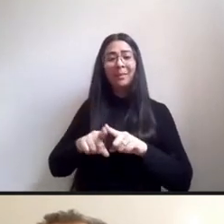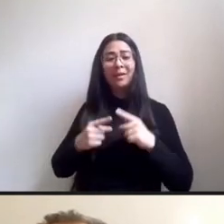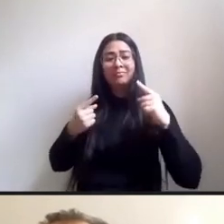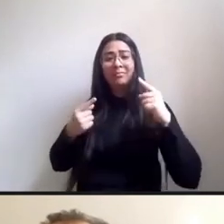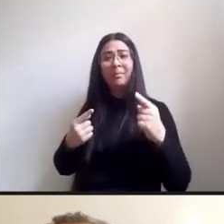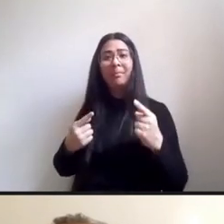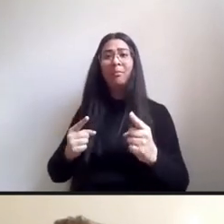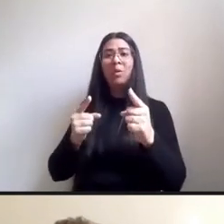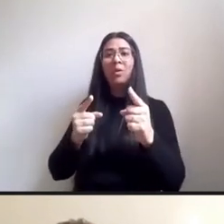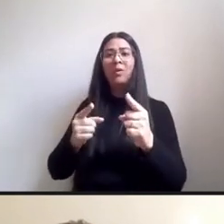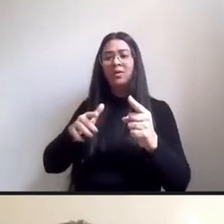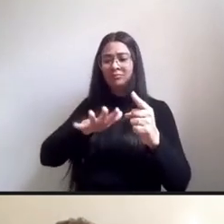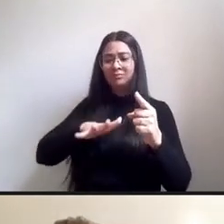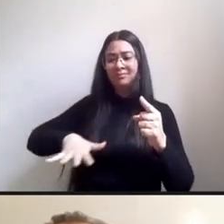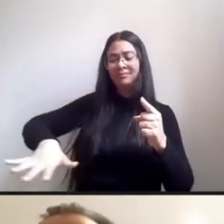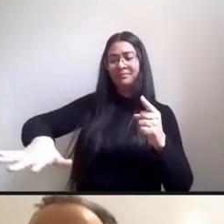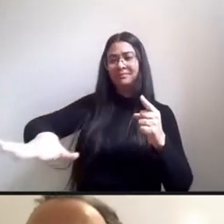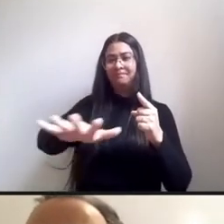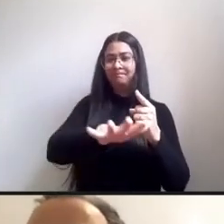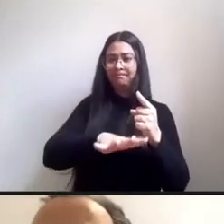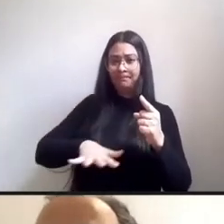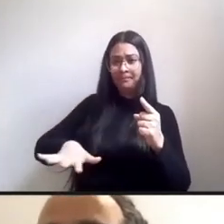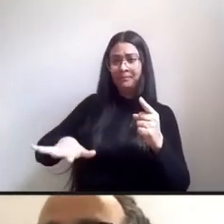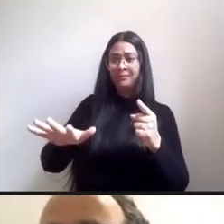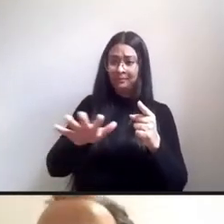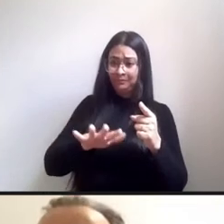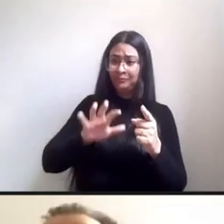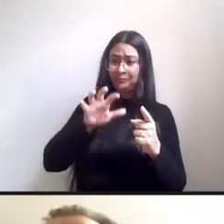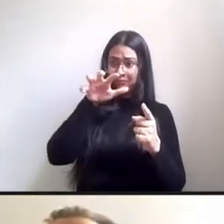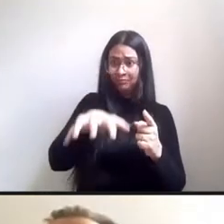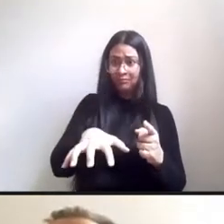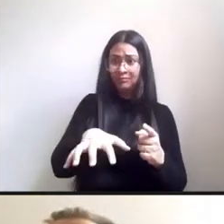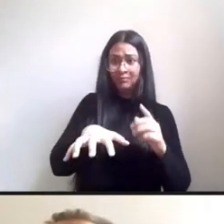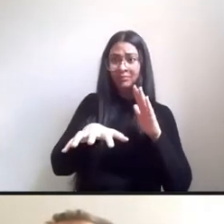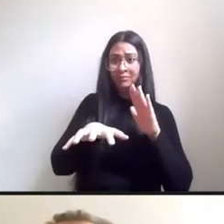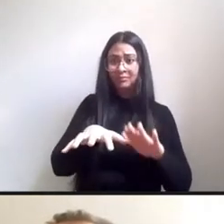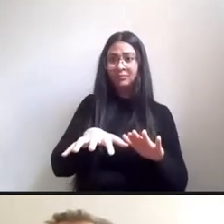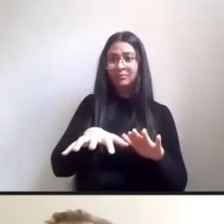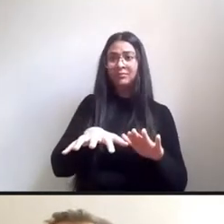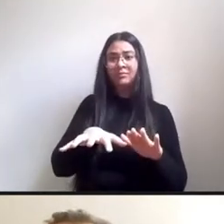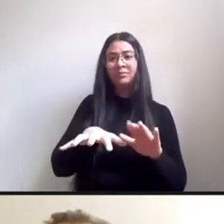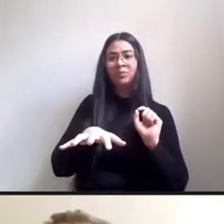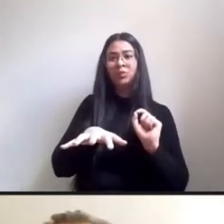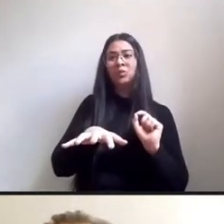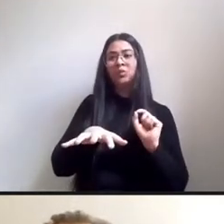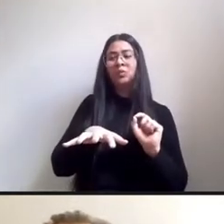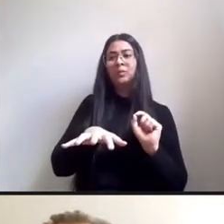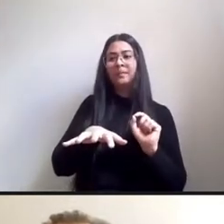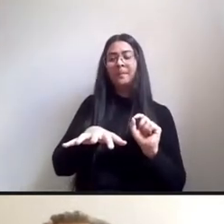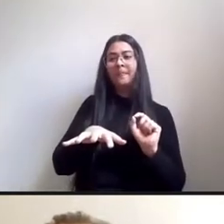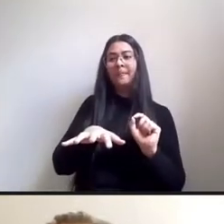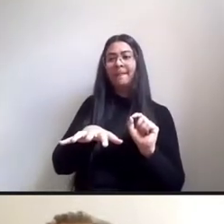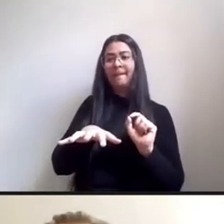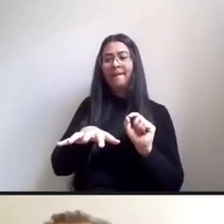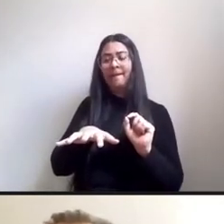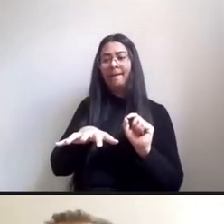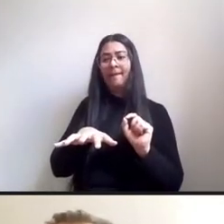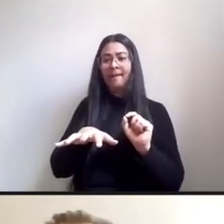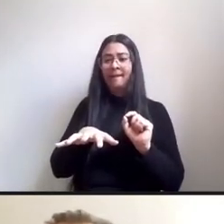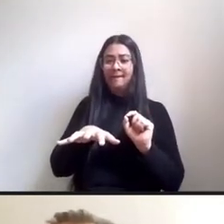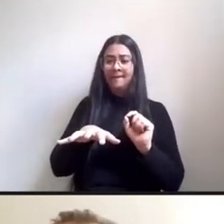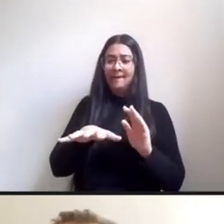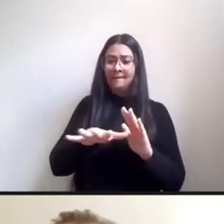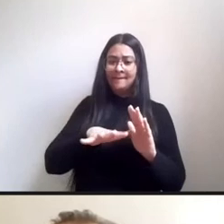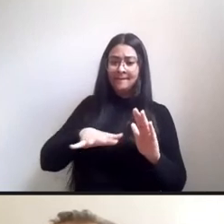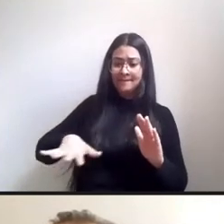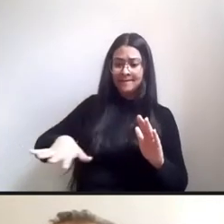se consolida de maneira um tanto quanto hegemônica e até